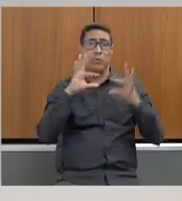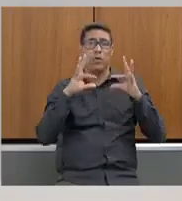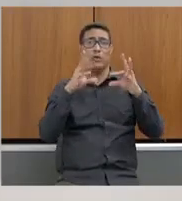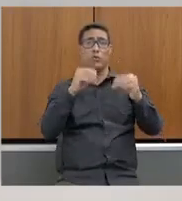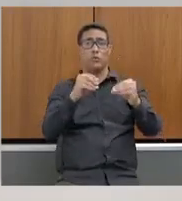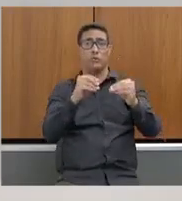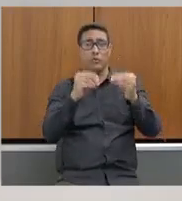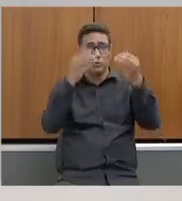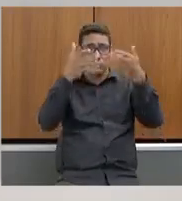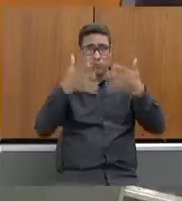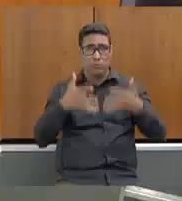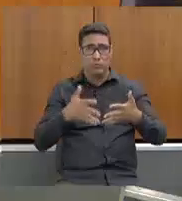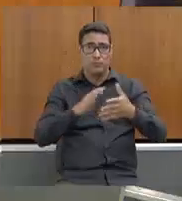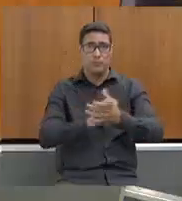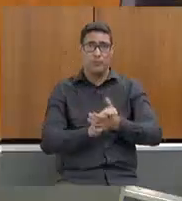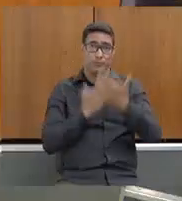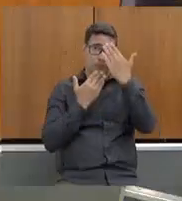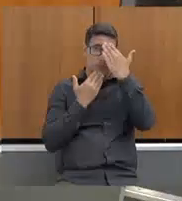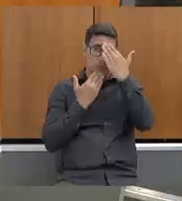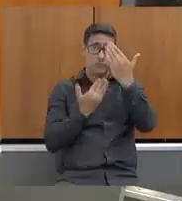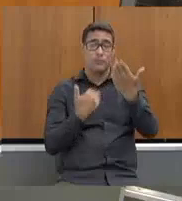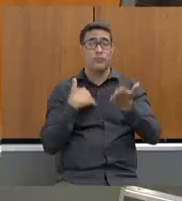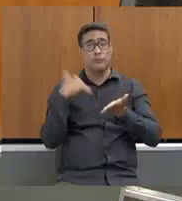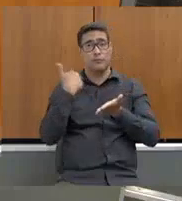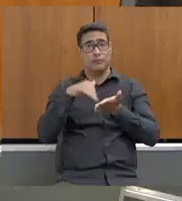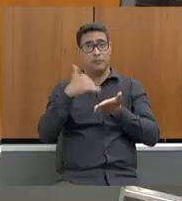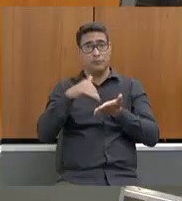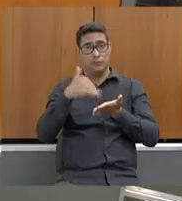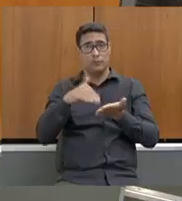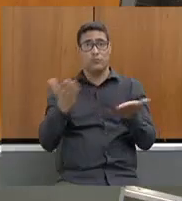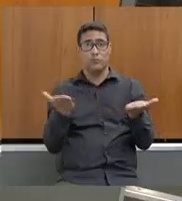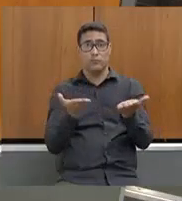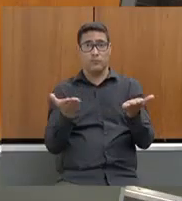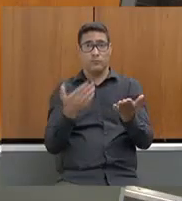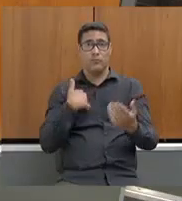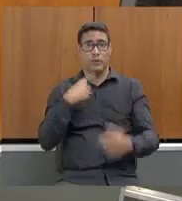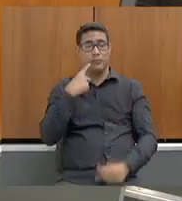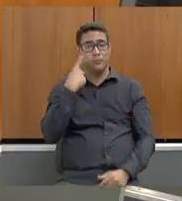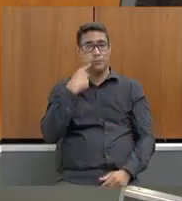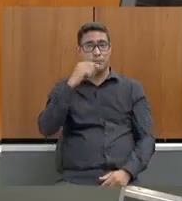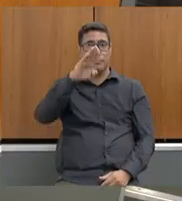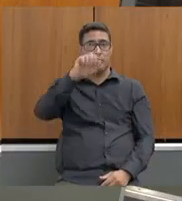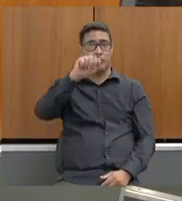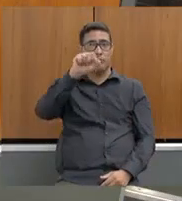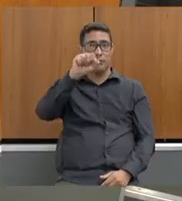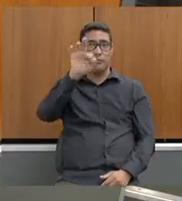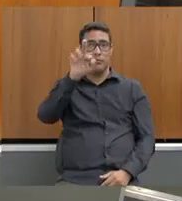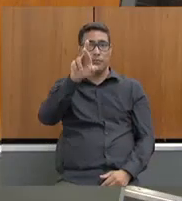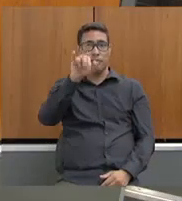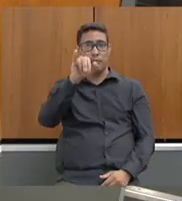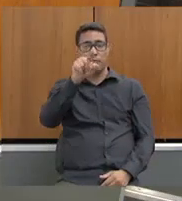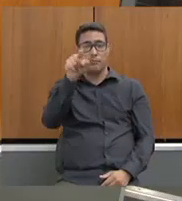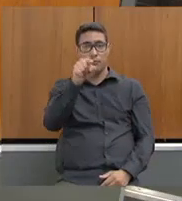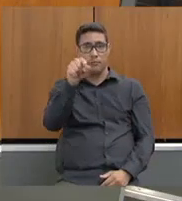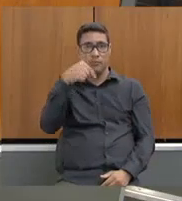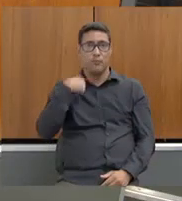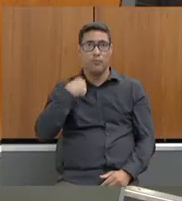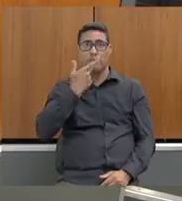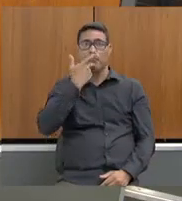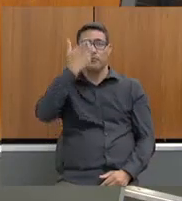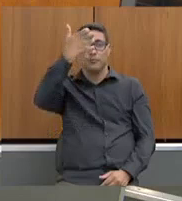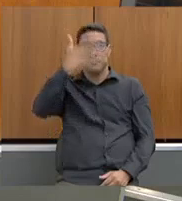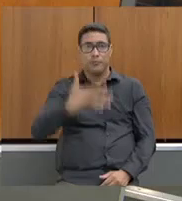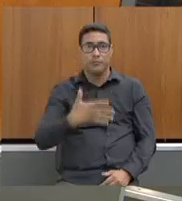Eu agradeço à secretária as suas contribuições. Passa a palavra à deputada Beatriz para fazer as suas